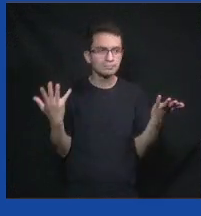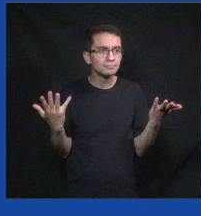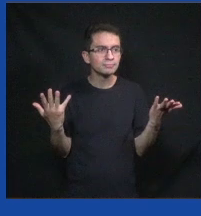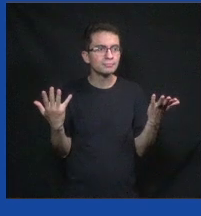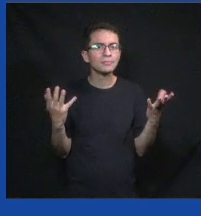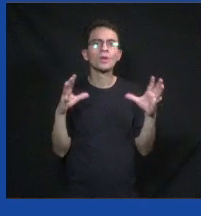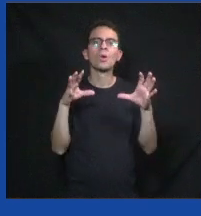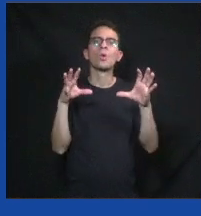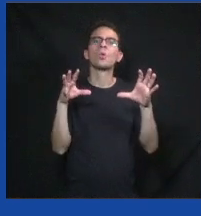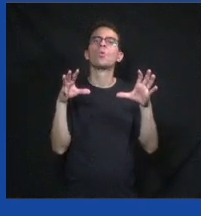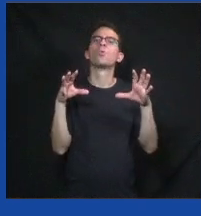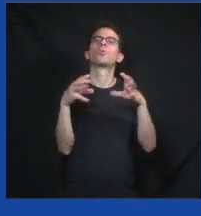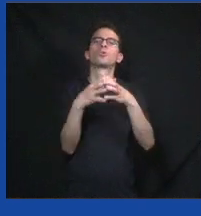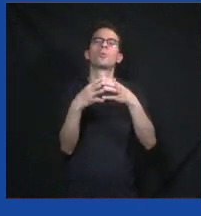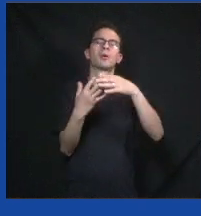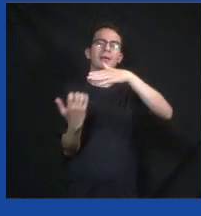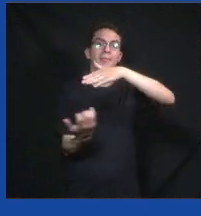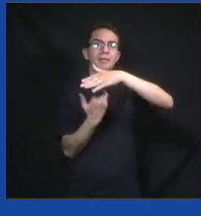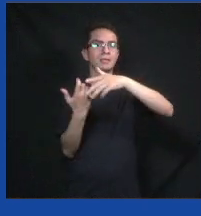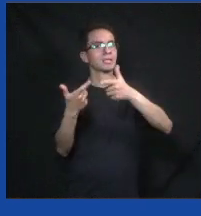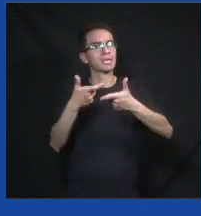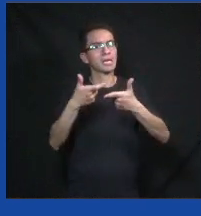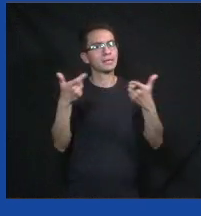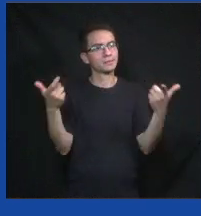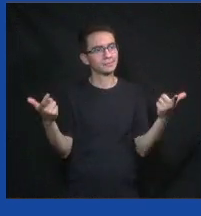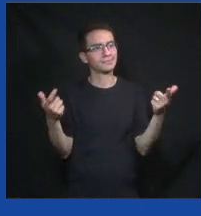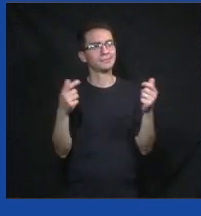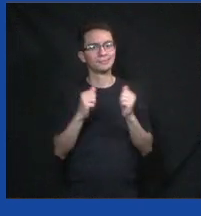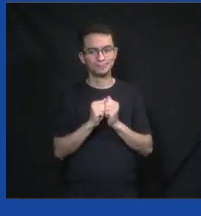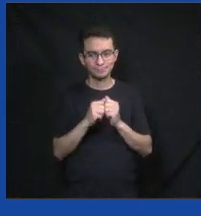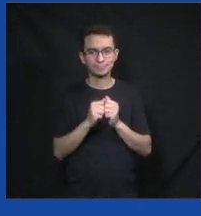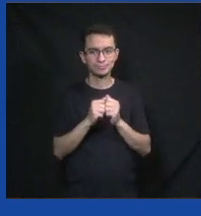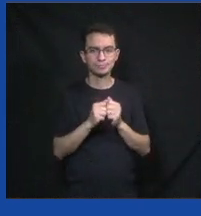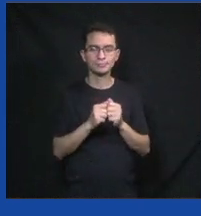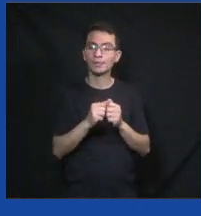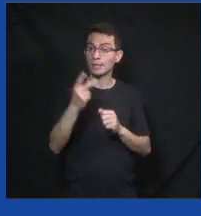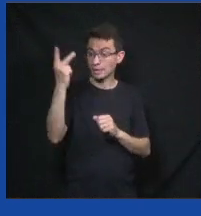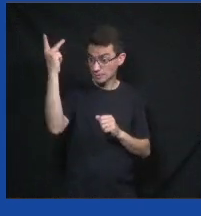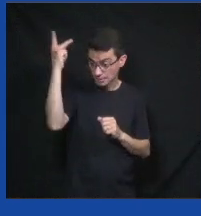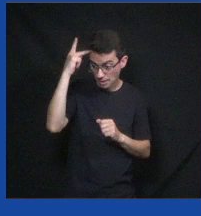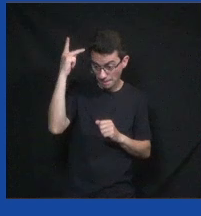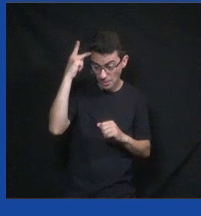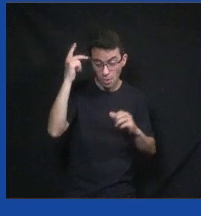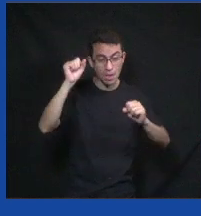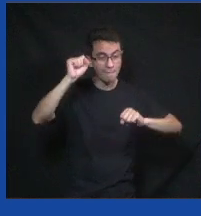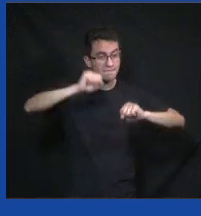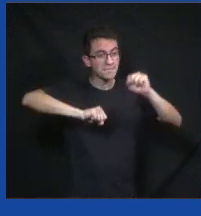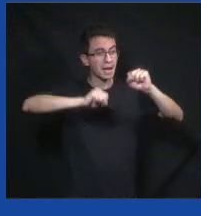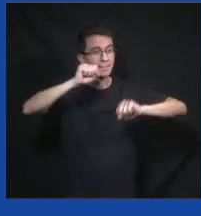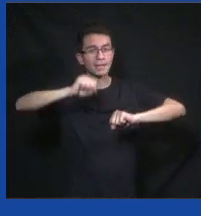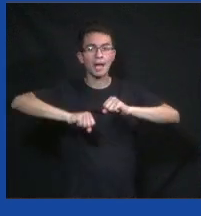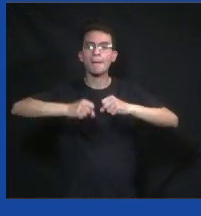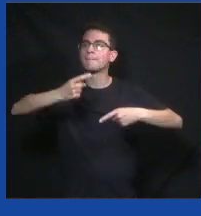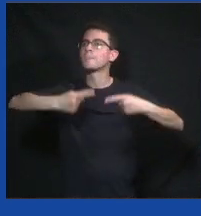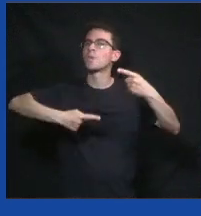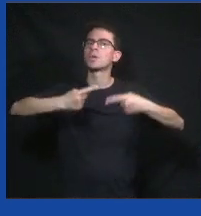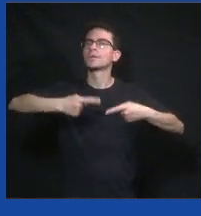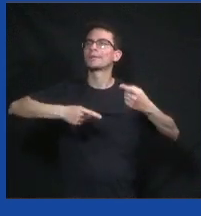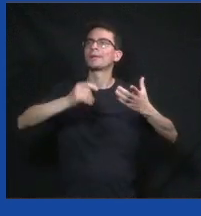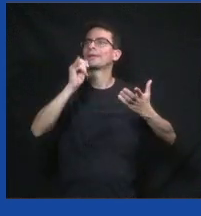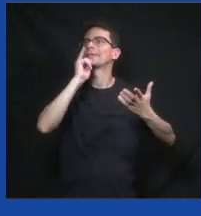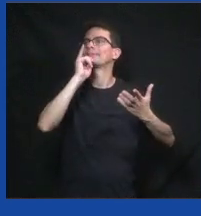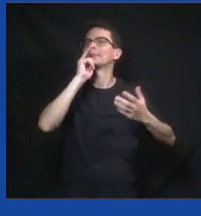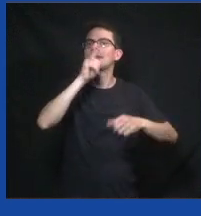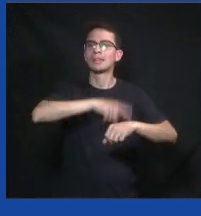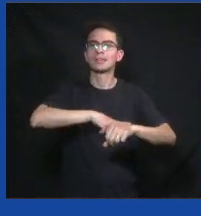grandes empresas, na época em Recife ainda, depois abria a empresa em São Paulo também, enfim. Mas por gostar tanto de política, chegou um determinado momento que